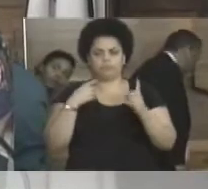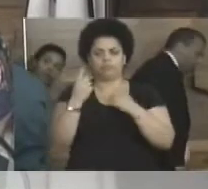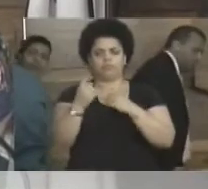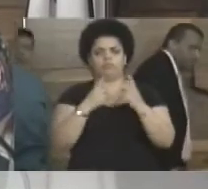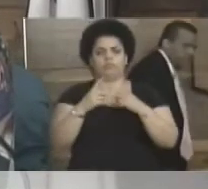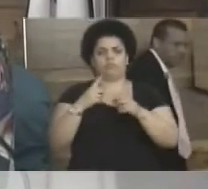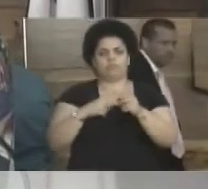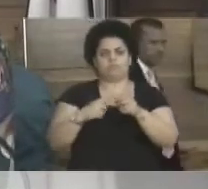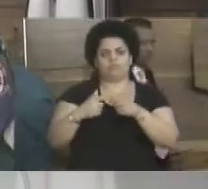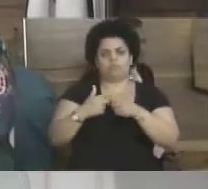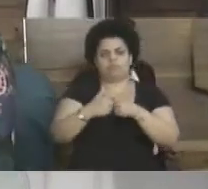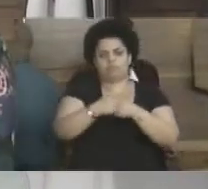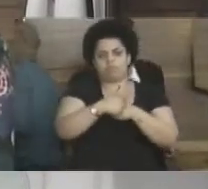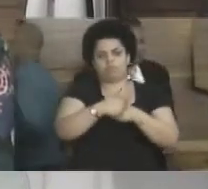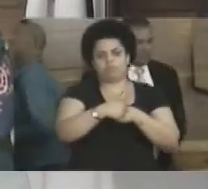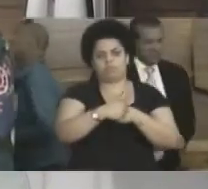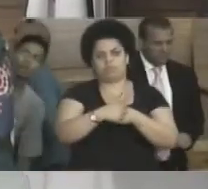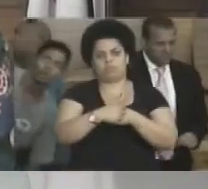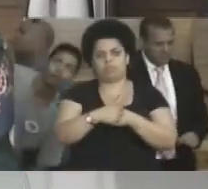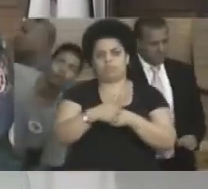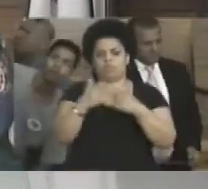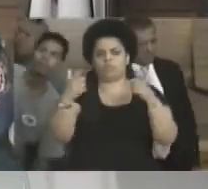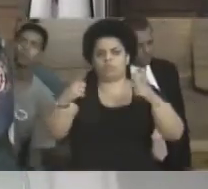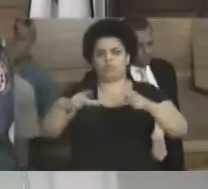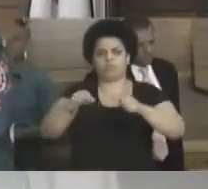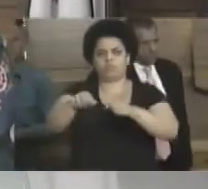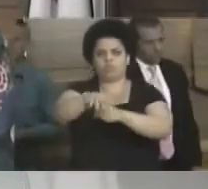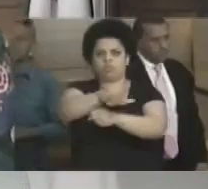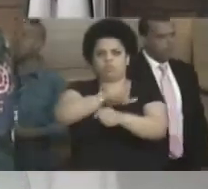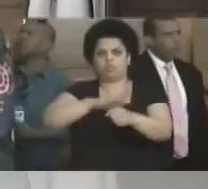no bairro Vila do Abraão.